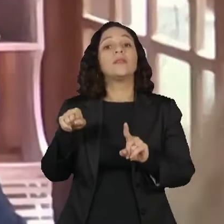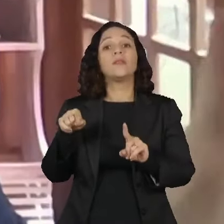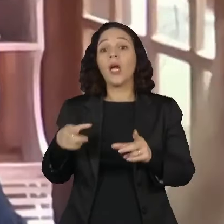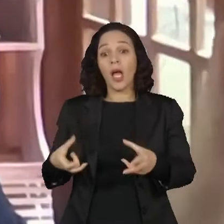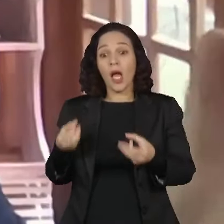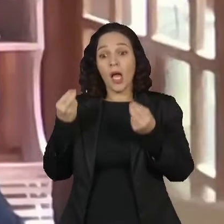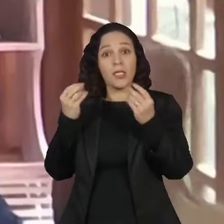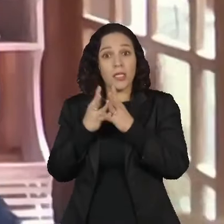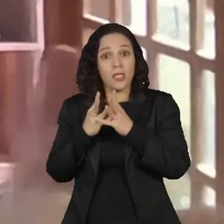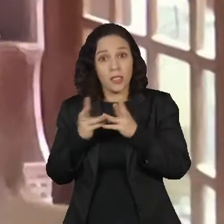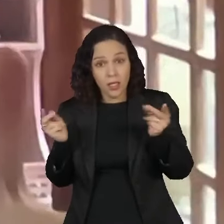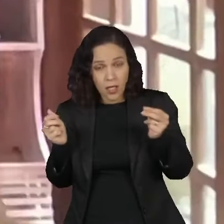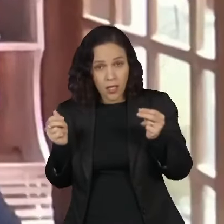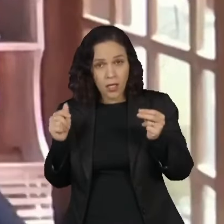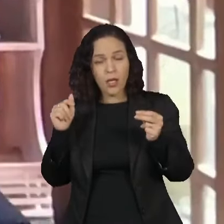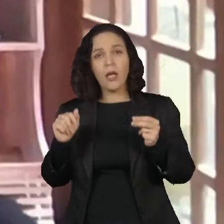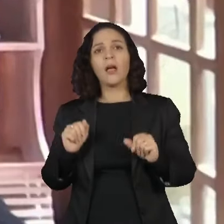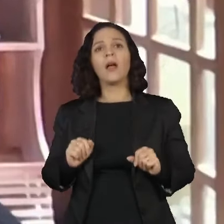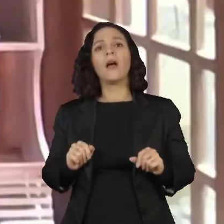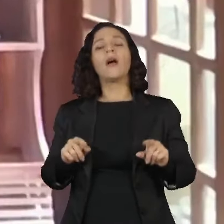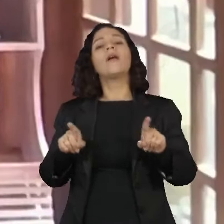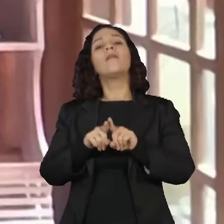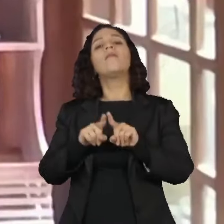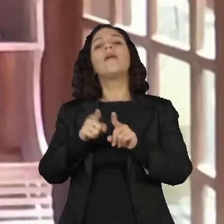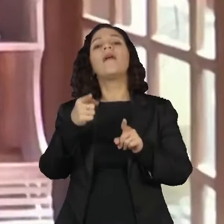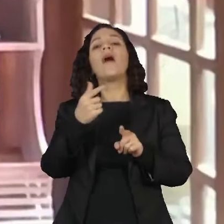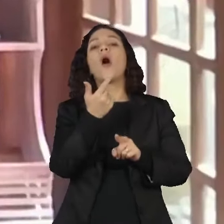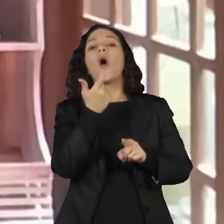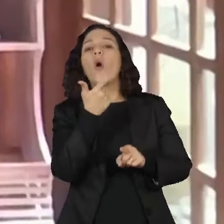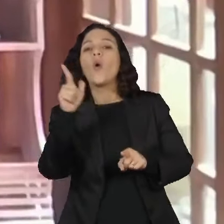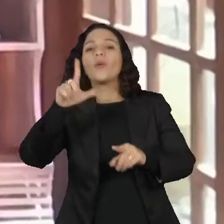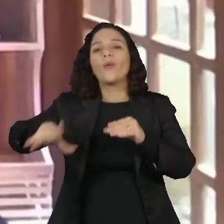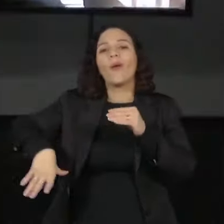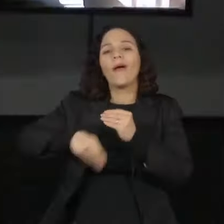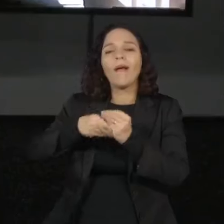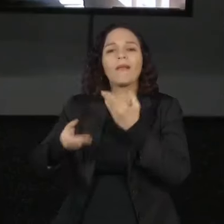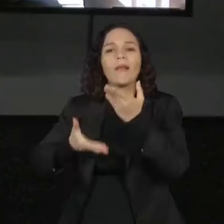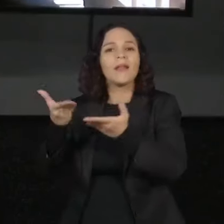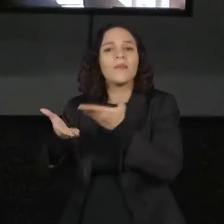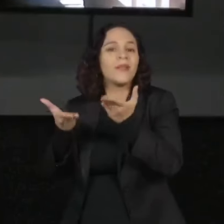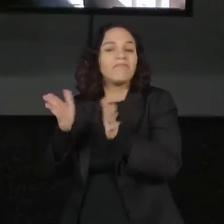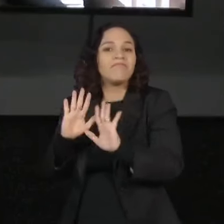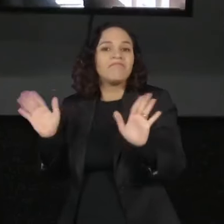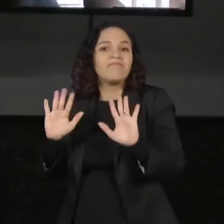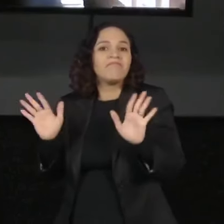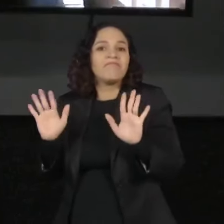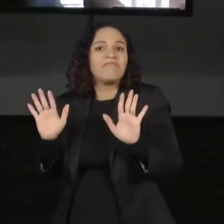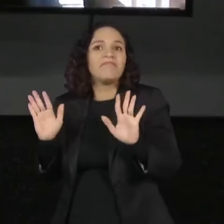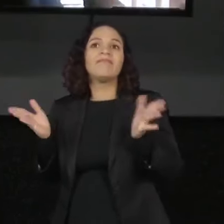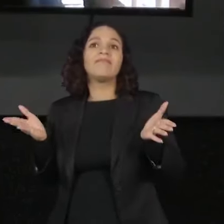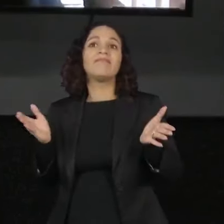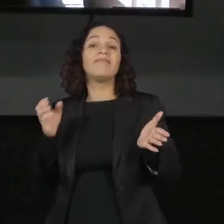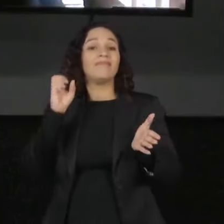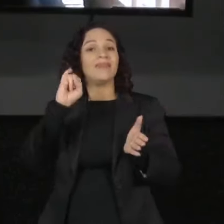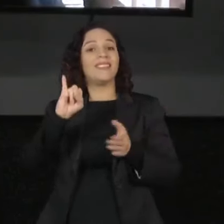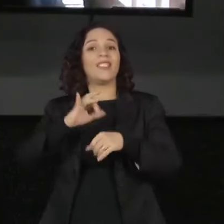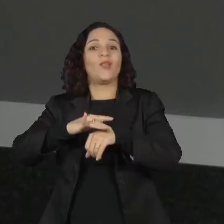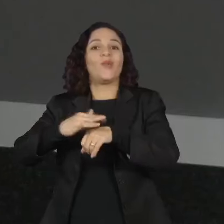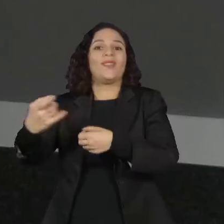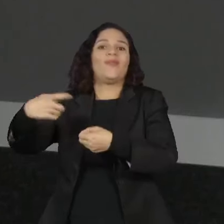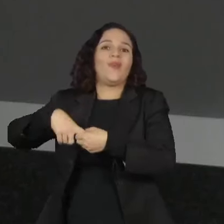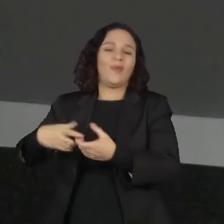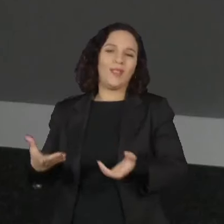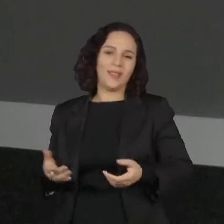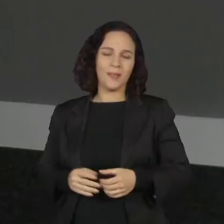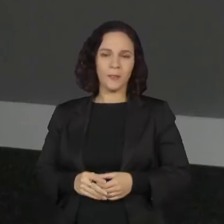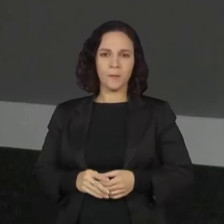e mais, eu não preciso gastar com outros tratamentos que seriam necessários se a doença voltasse naquele paciente.